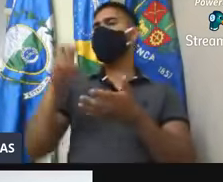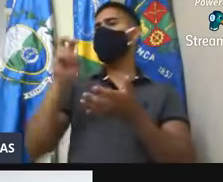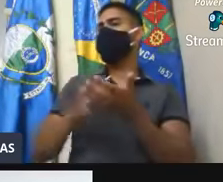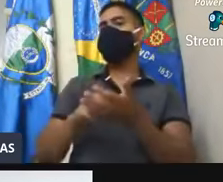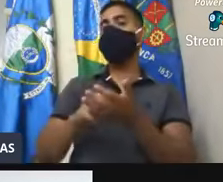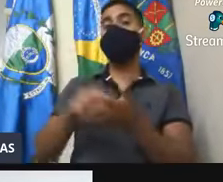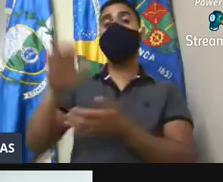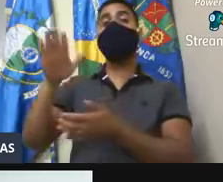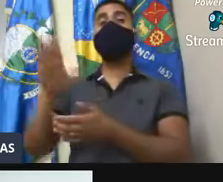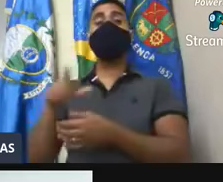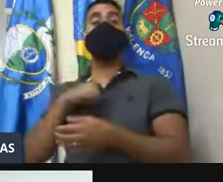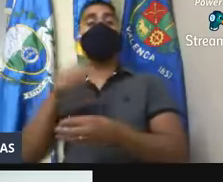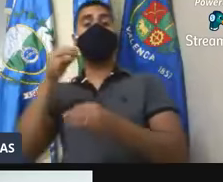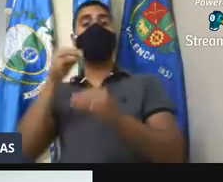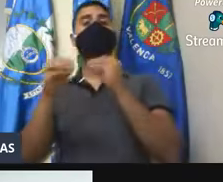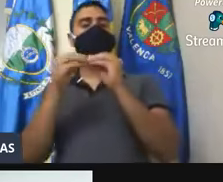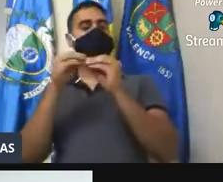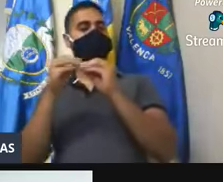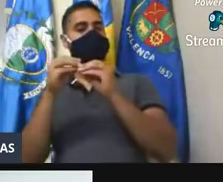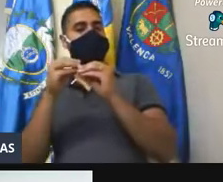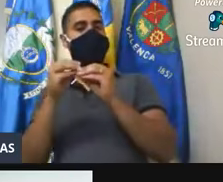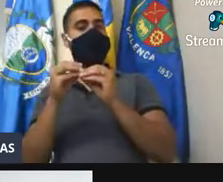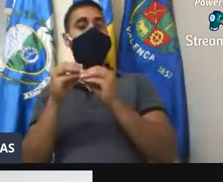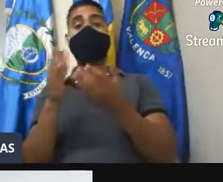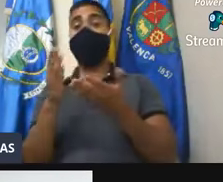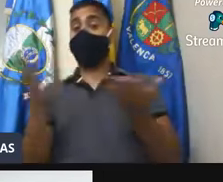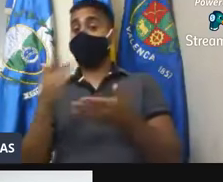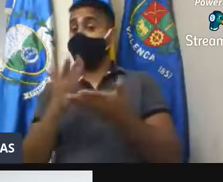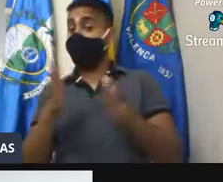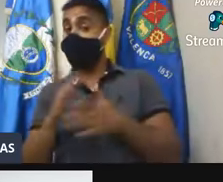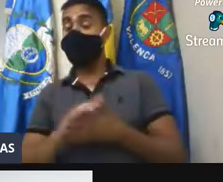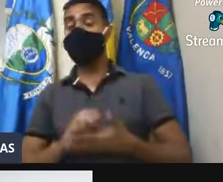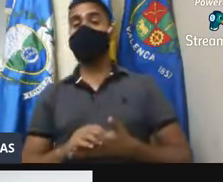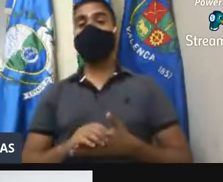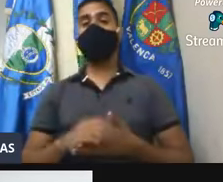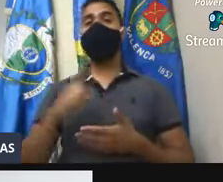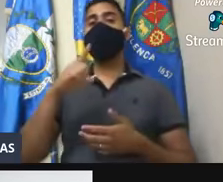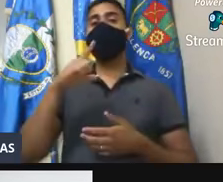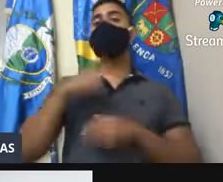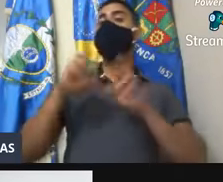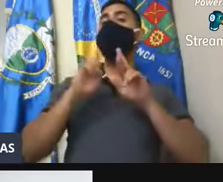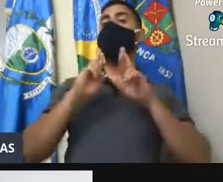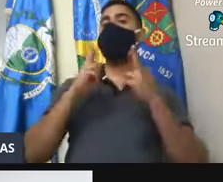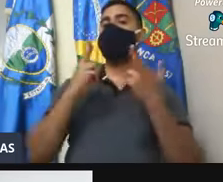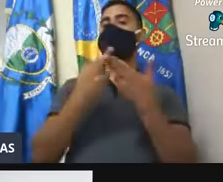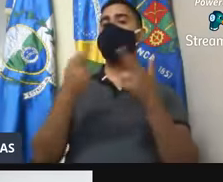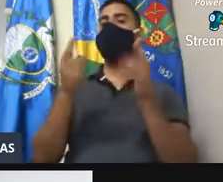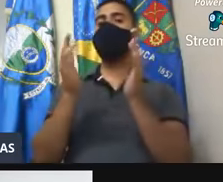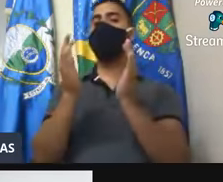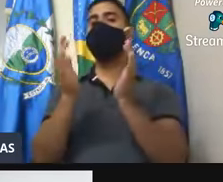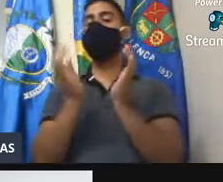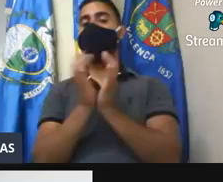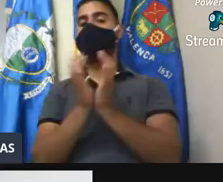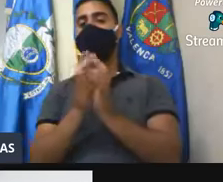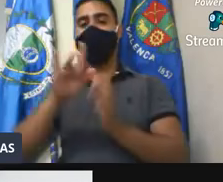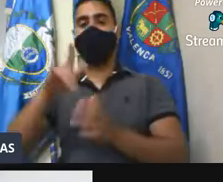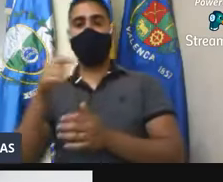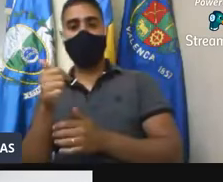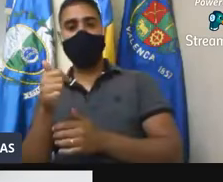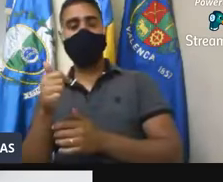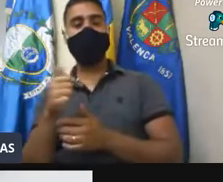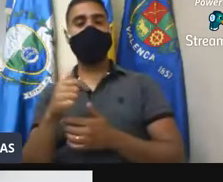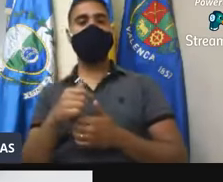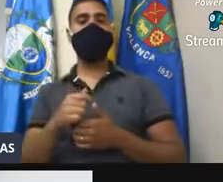e de tarde, botaram a novelinha deles lá. Então, para finalizar, botei a reunião com a Associação Comercial. Acho que vão ter